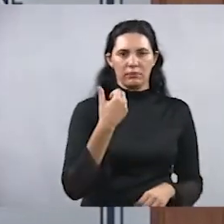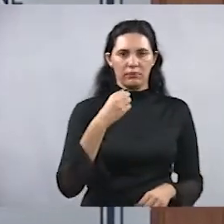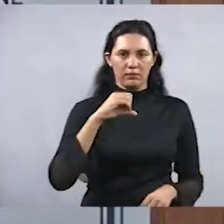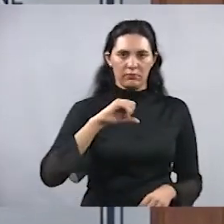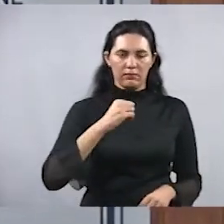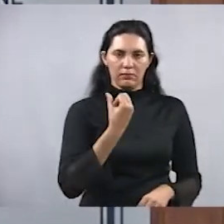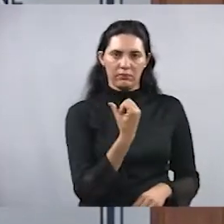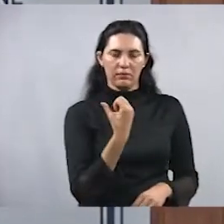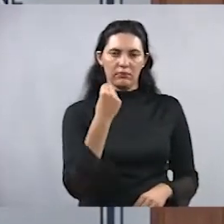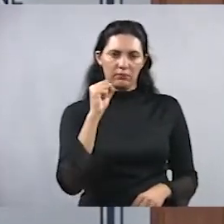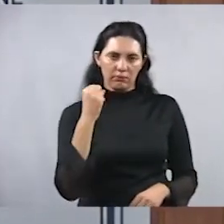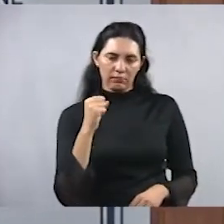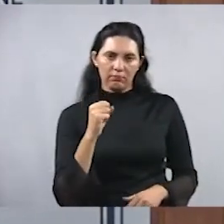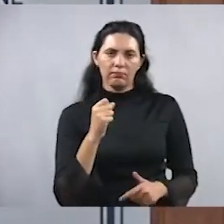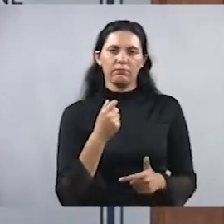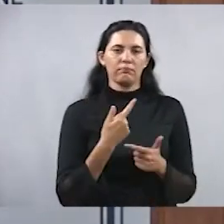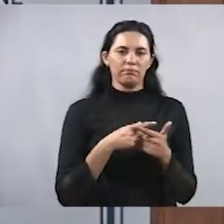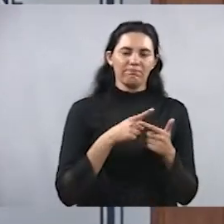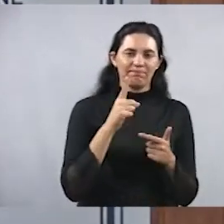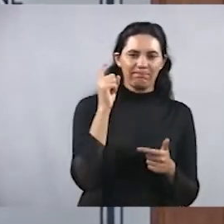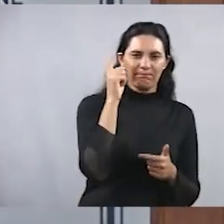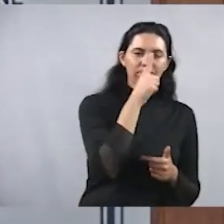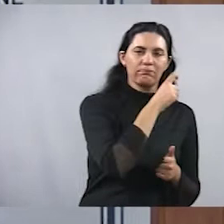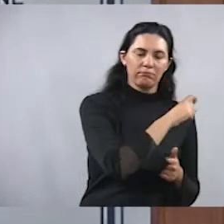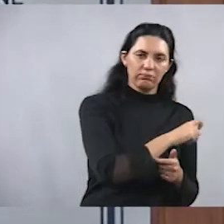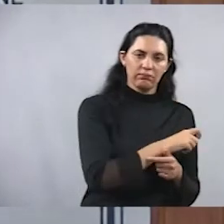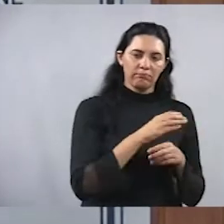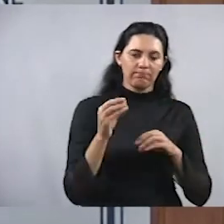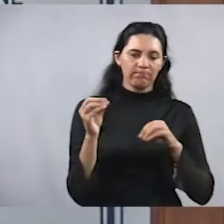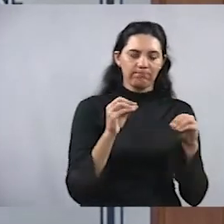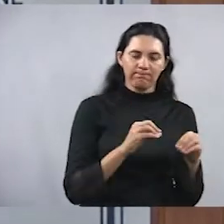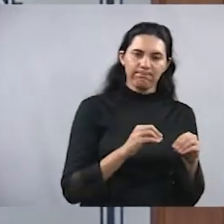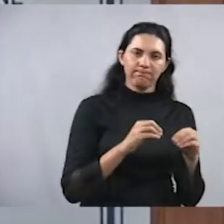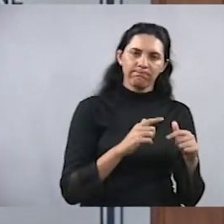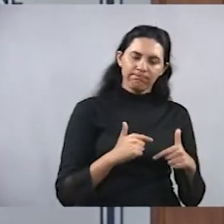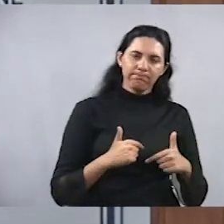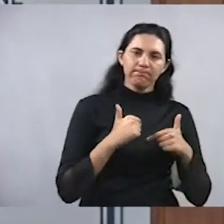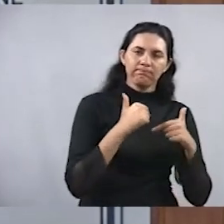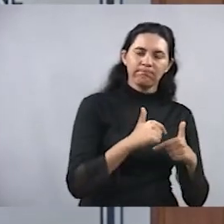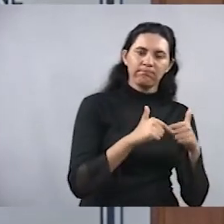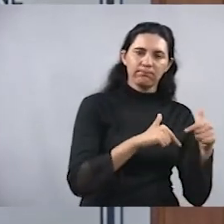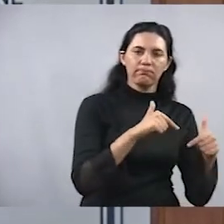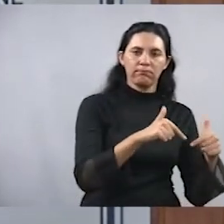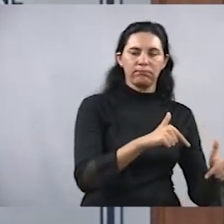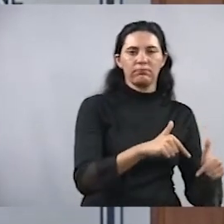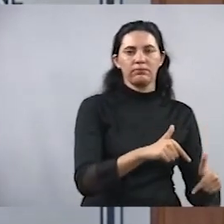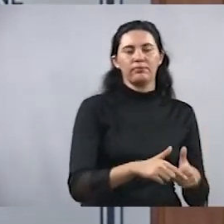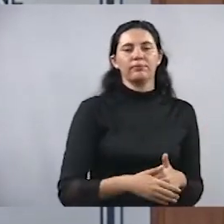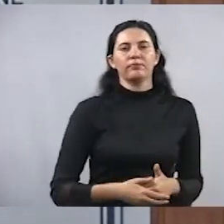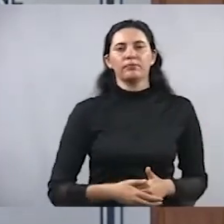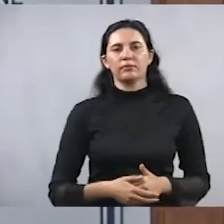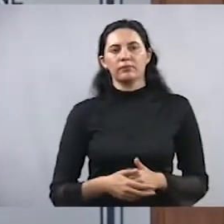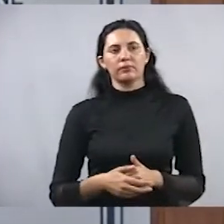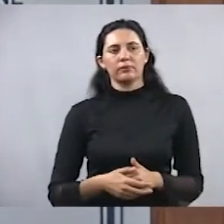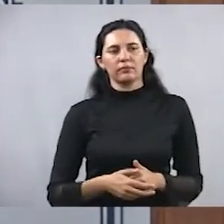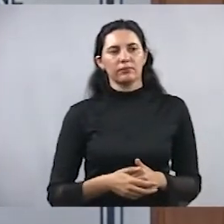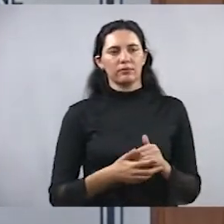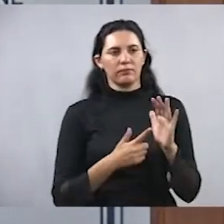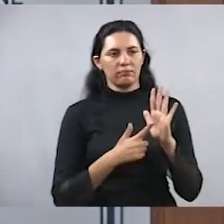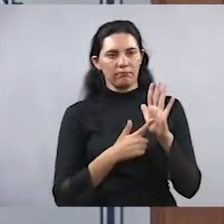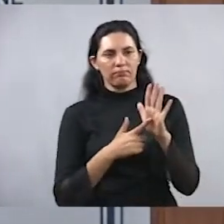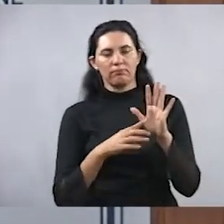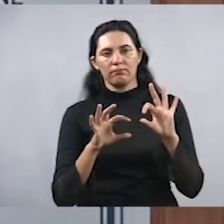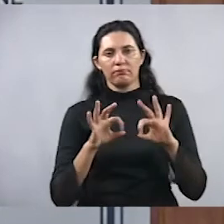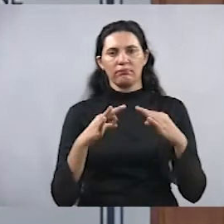também, mas com muita determinação e perseverança, que caracterizam essa família, porque